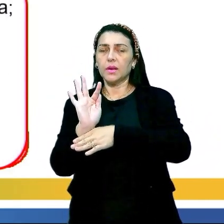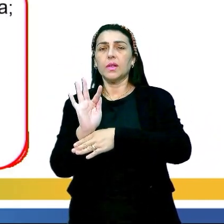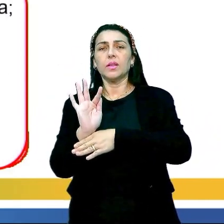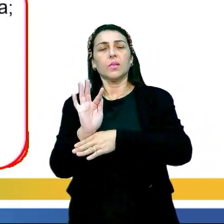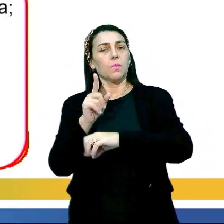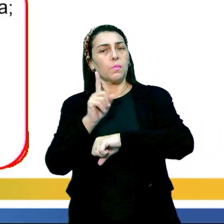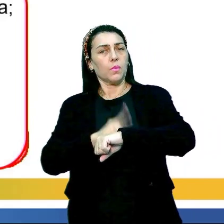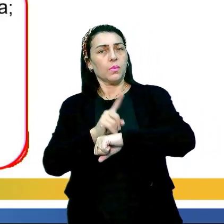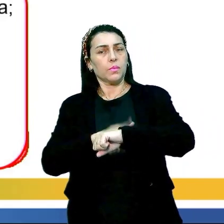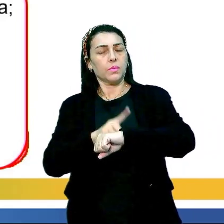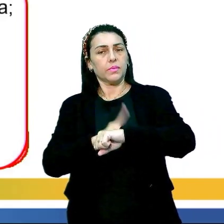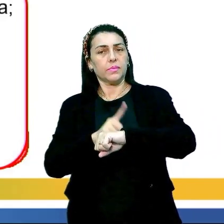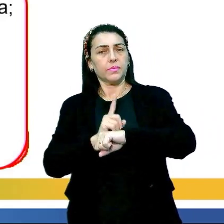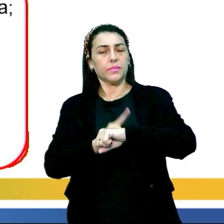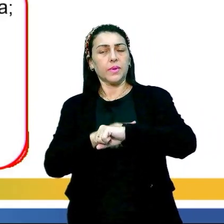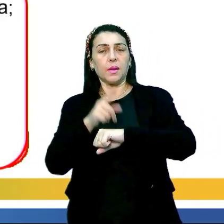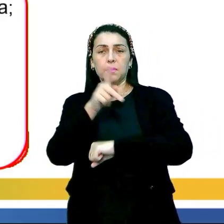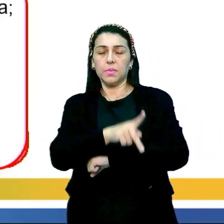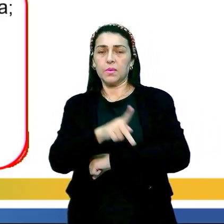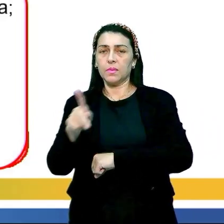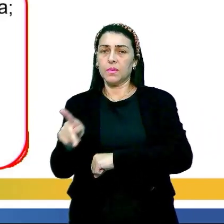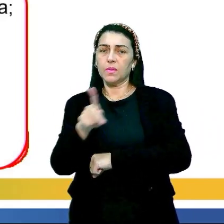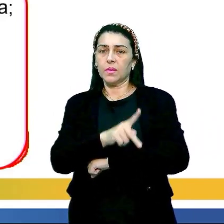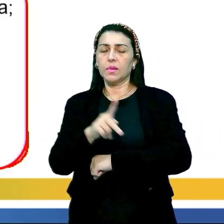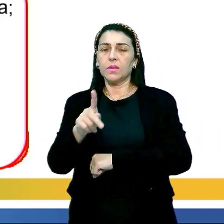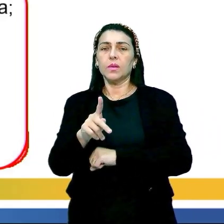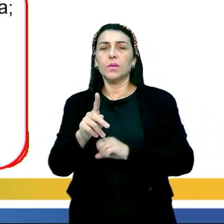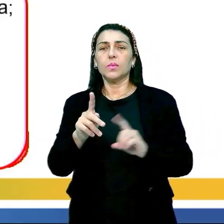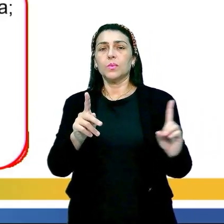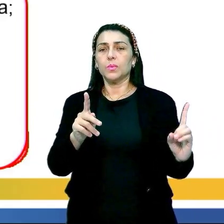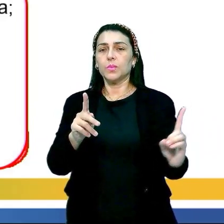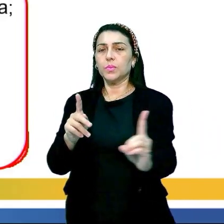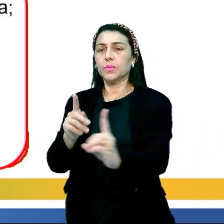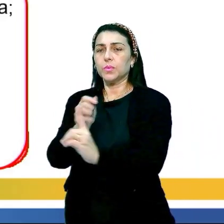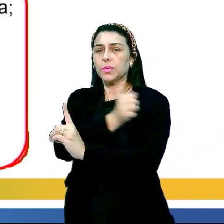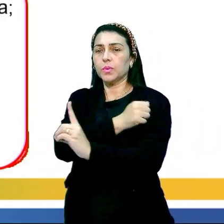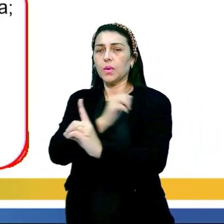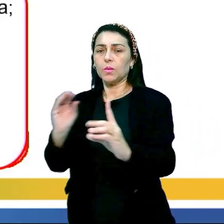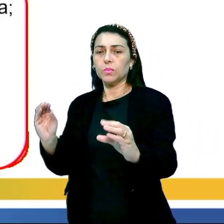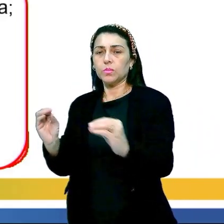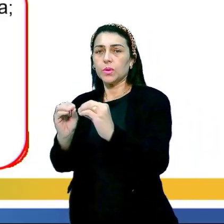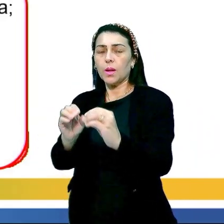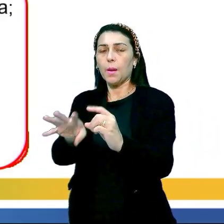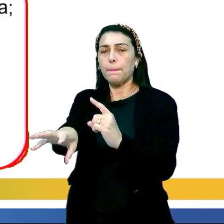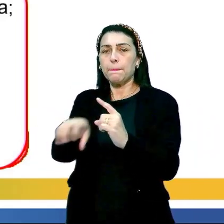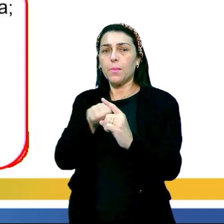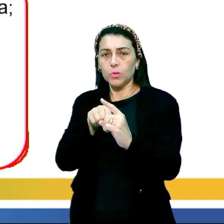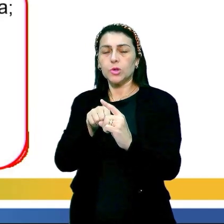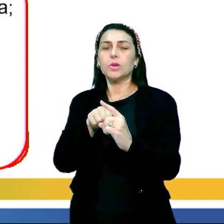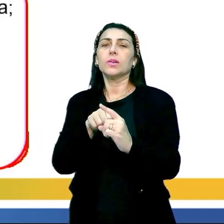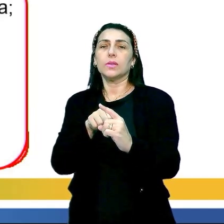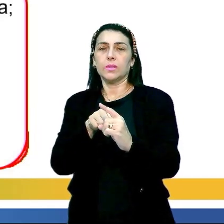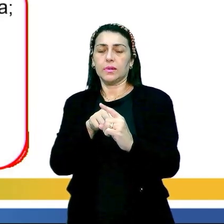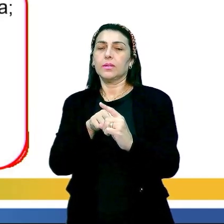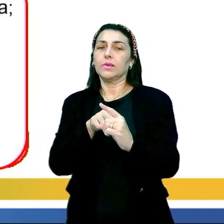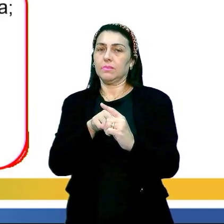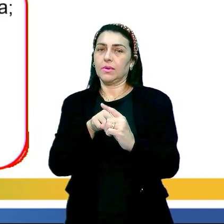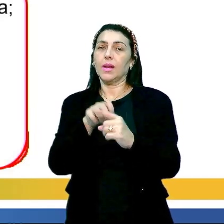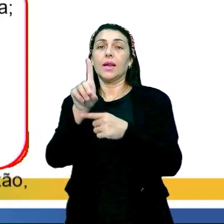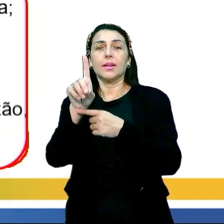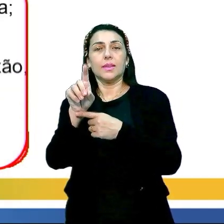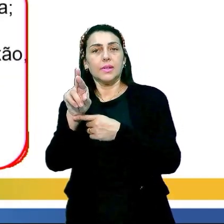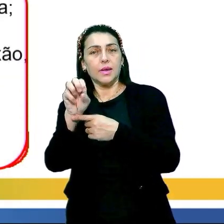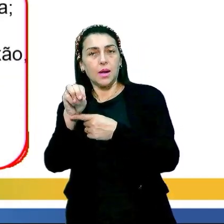chega um momento ali que a professora vai em direção de um dos alunos, quando ela vai, tipo, beijar o aluno, ele puxa ela. Então, há toda uma carga dramática